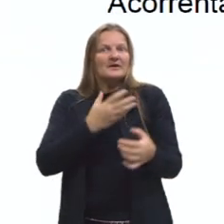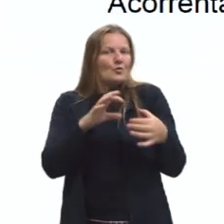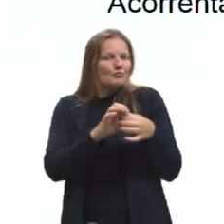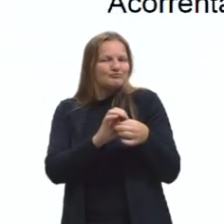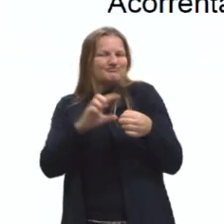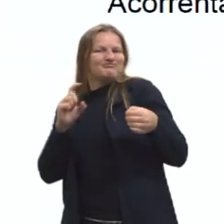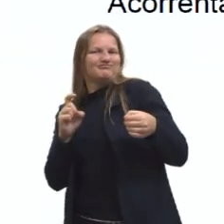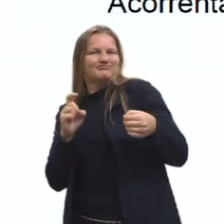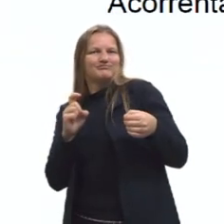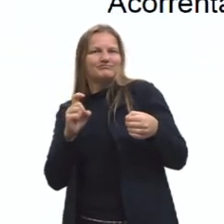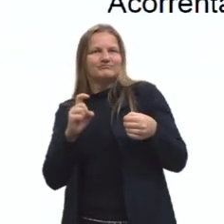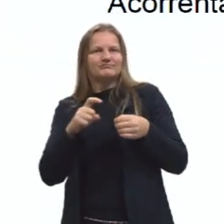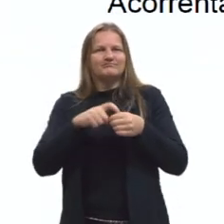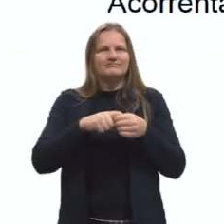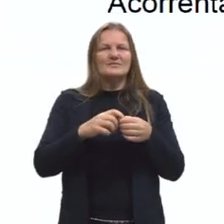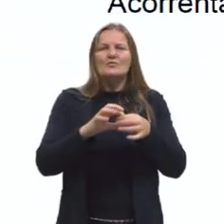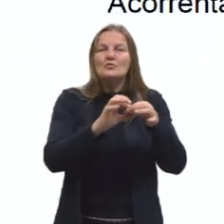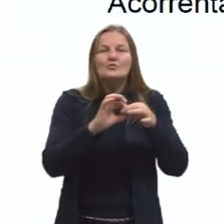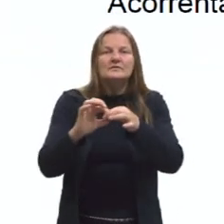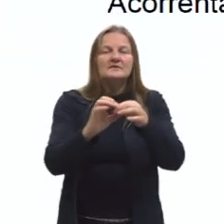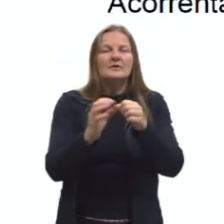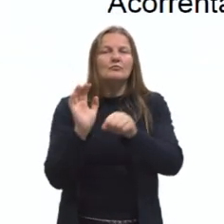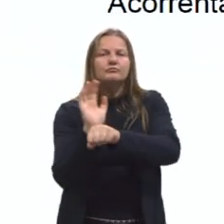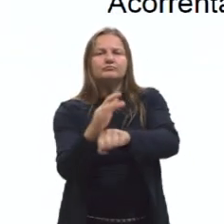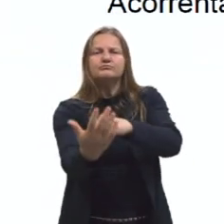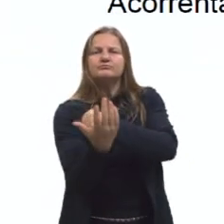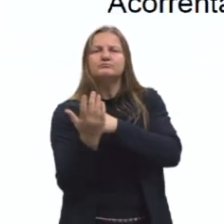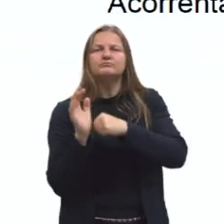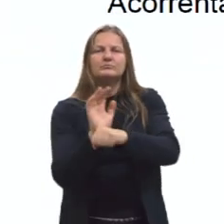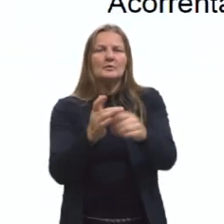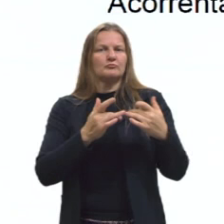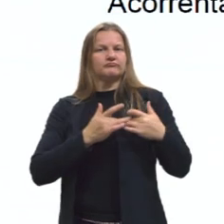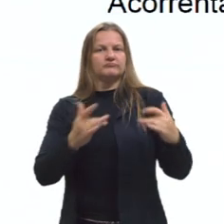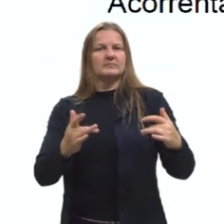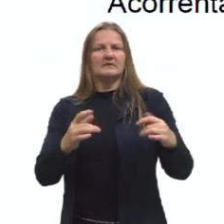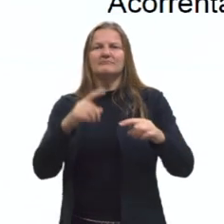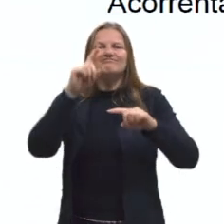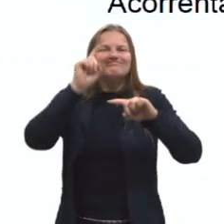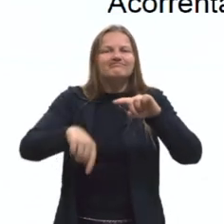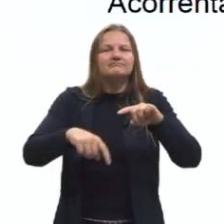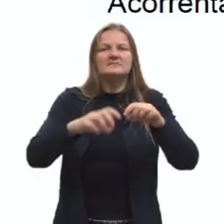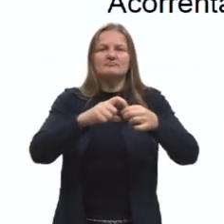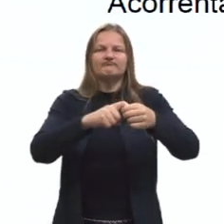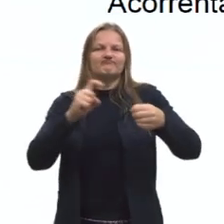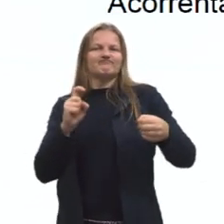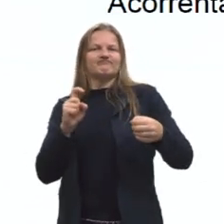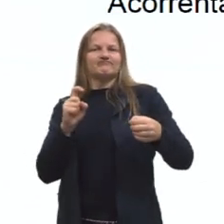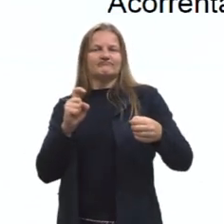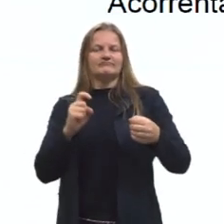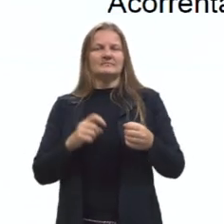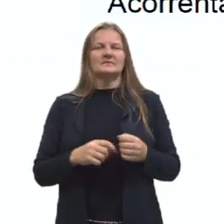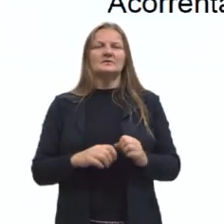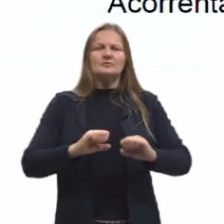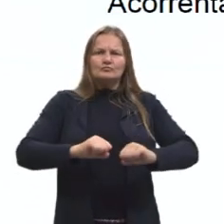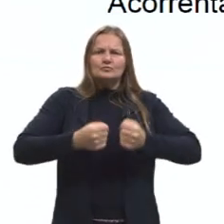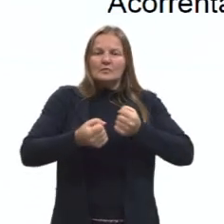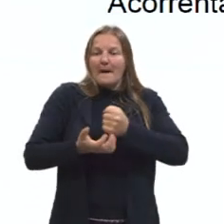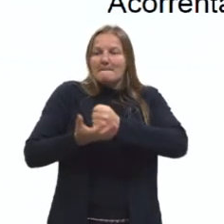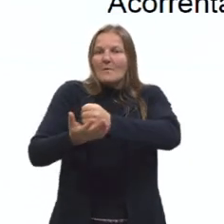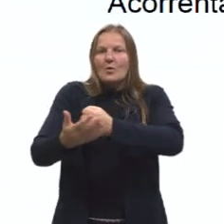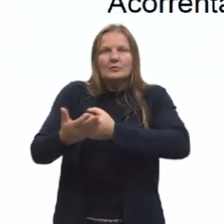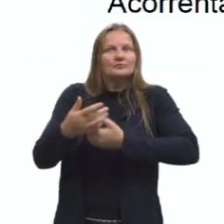tinham de união, de solidariedade. Então, para que essas pessoas não pudessem resistir, não pudessem se ajudar,